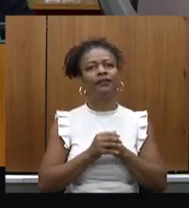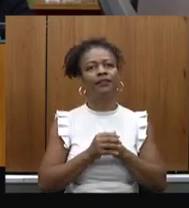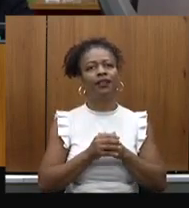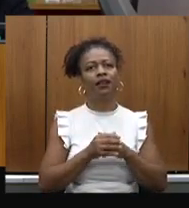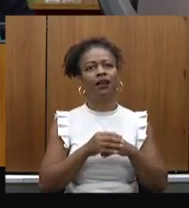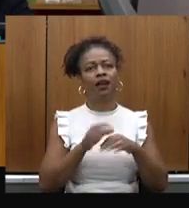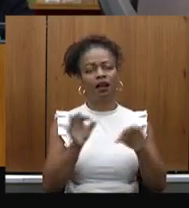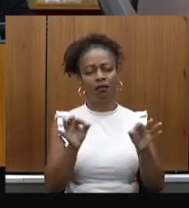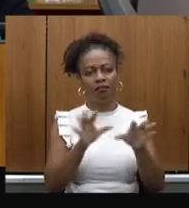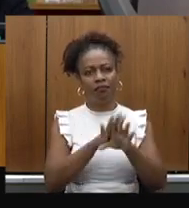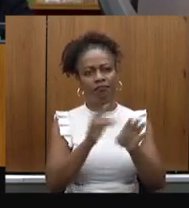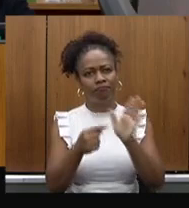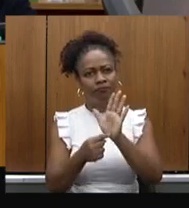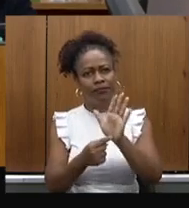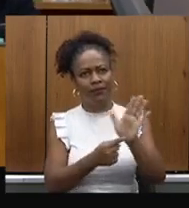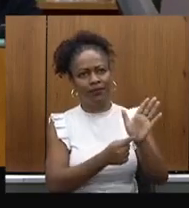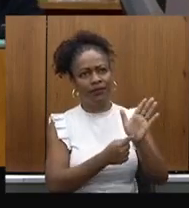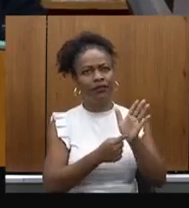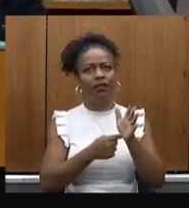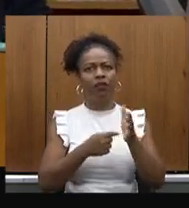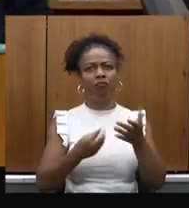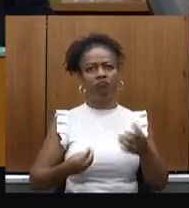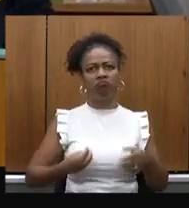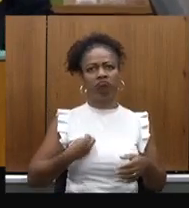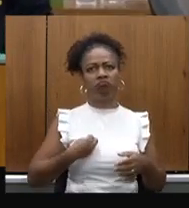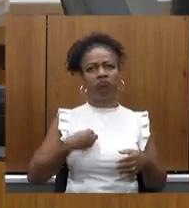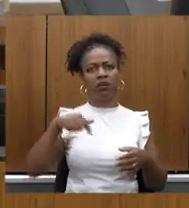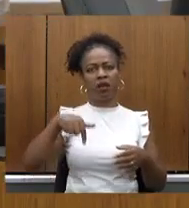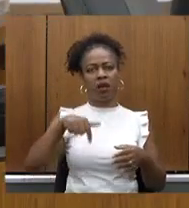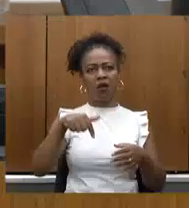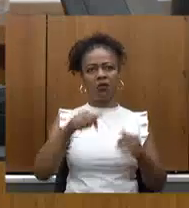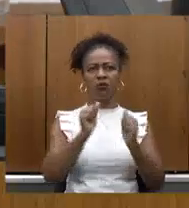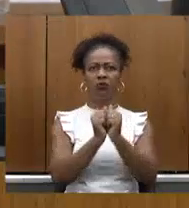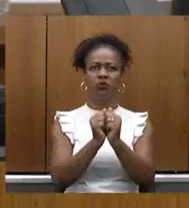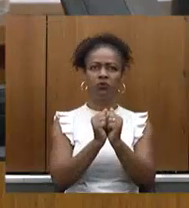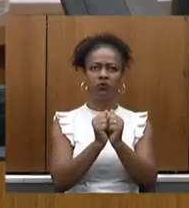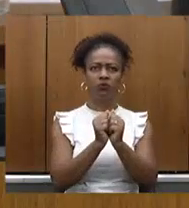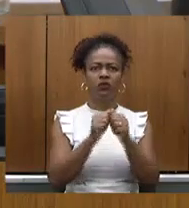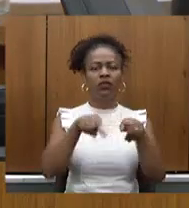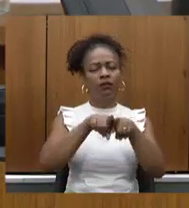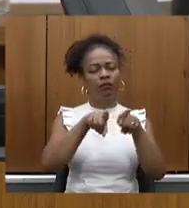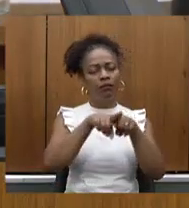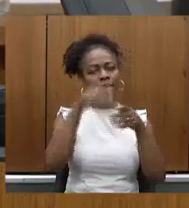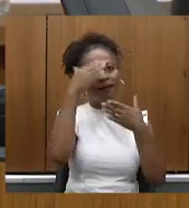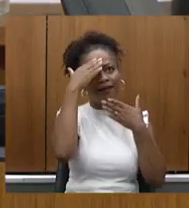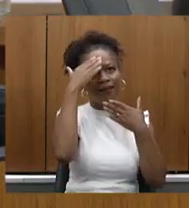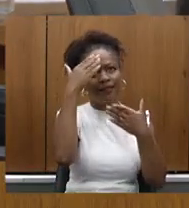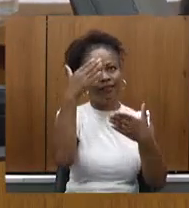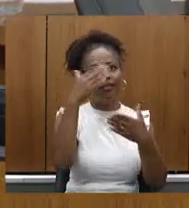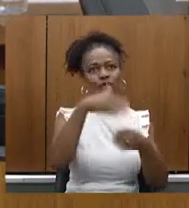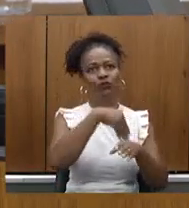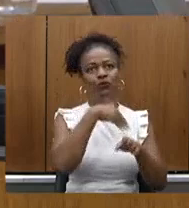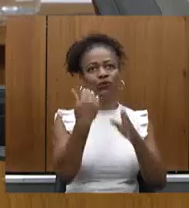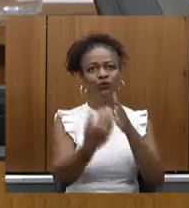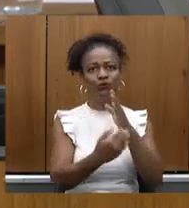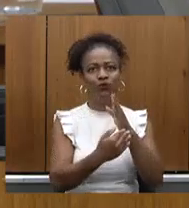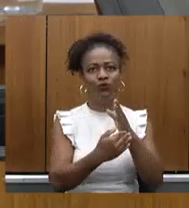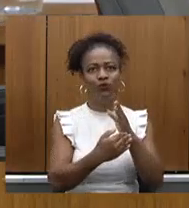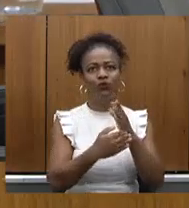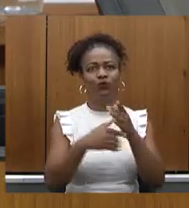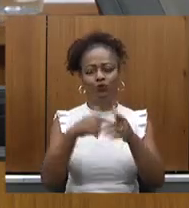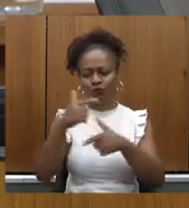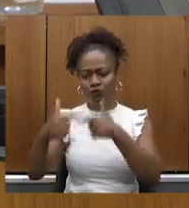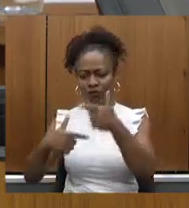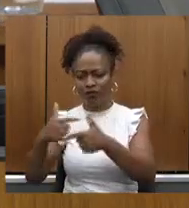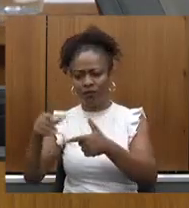agradecendo mais uma vez a oportunidade de estar aqui com vocês e também agradecendo a todos os servidores da Secretaria Estadual de